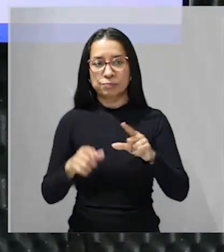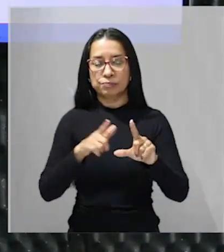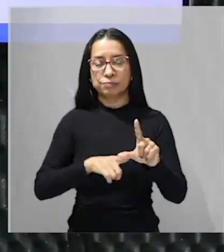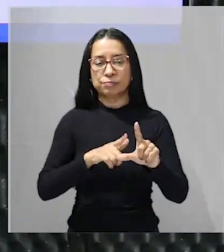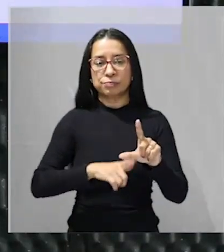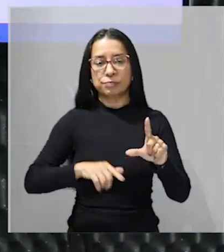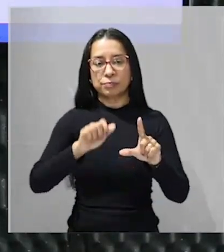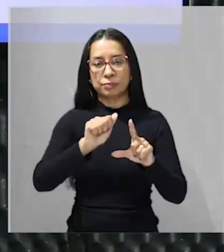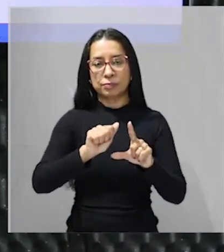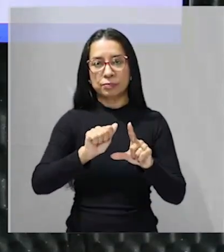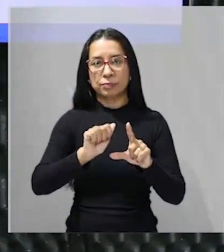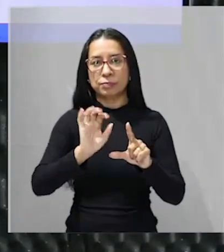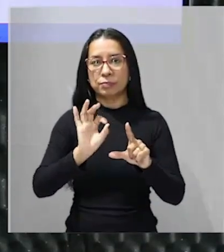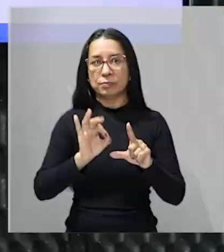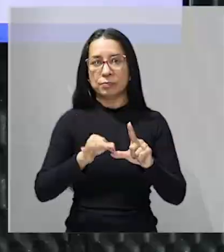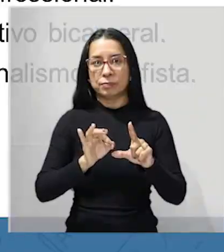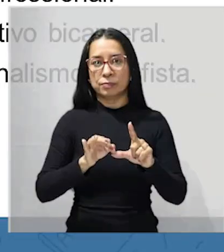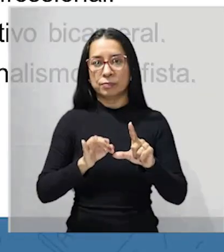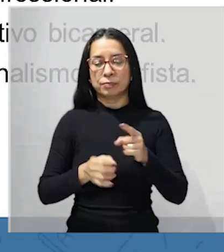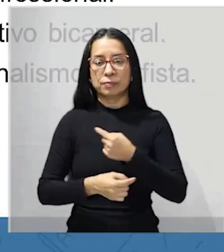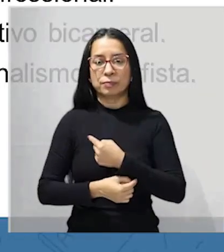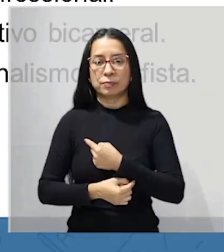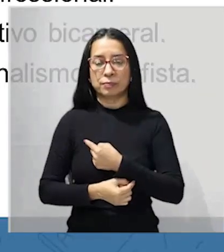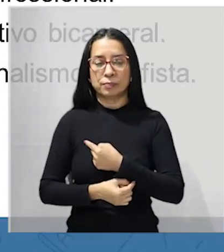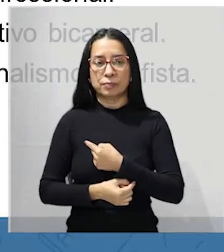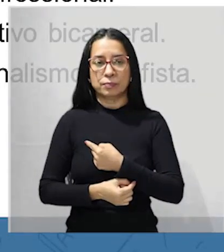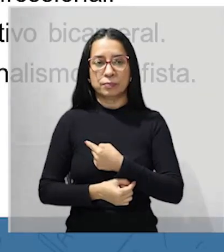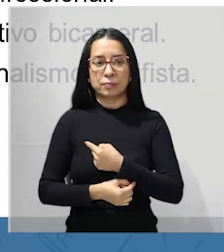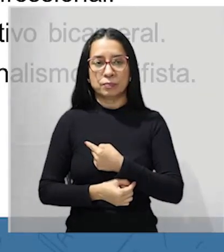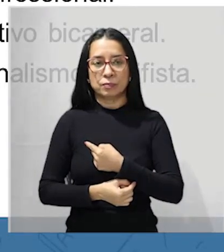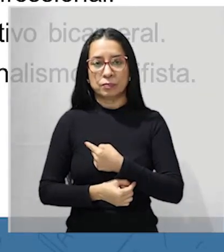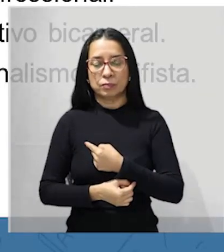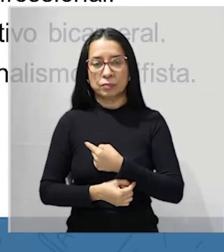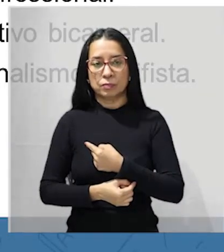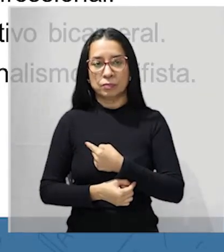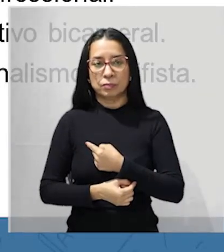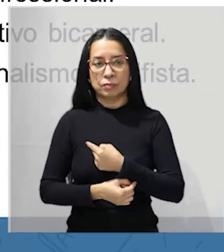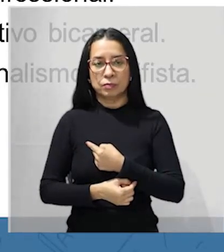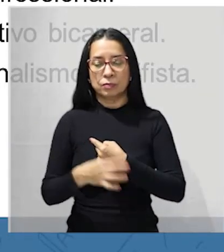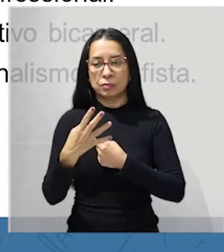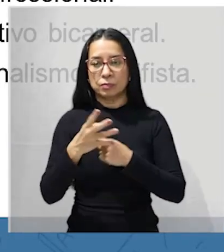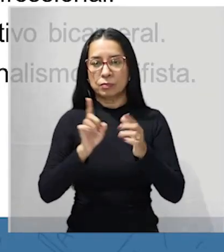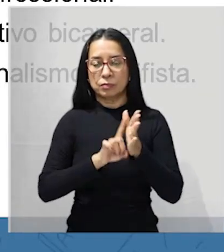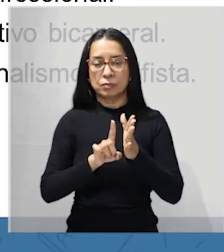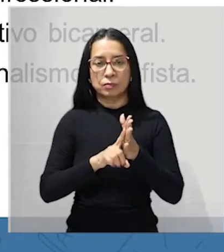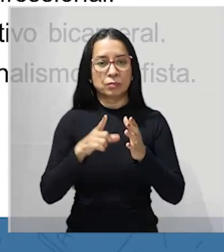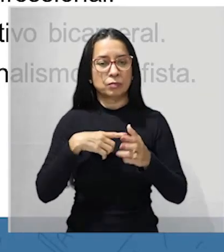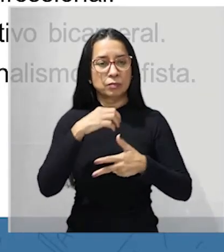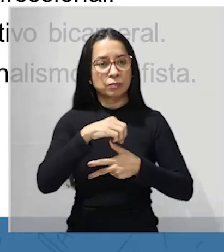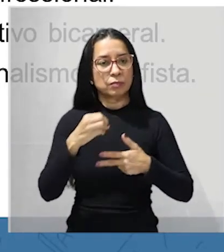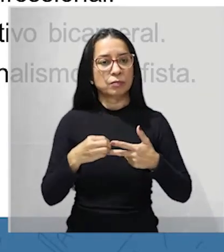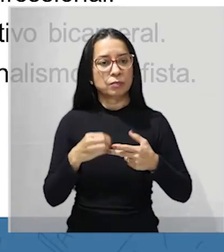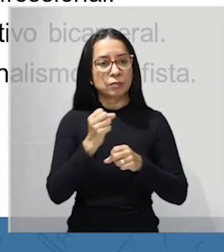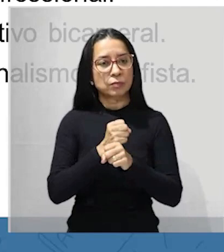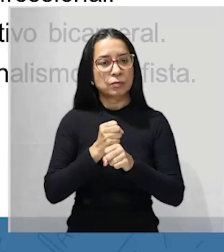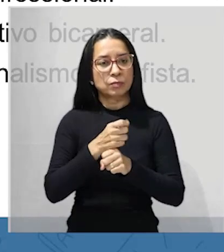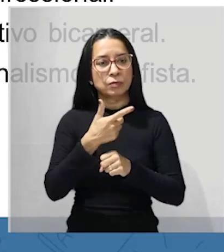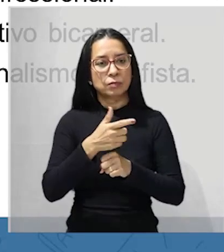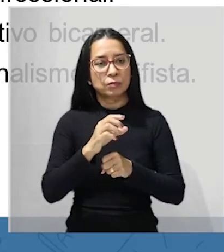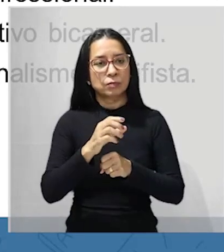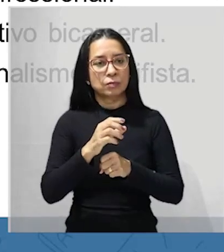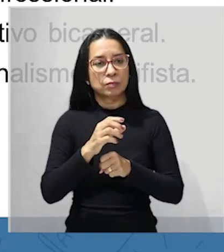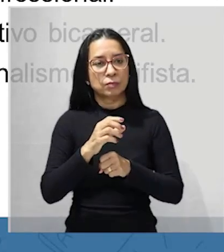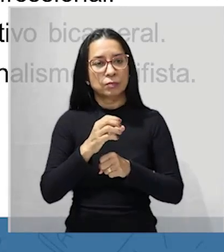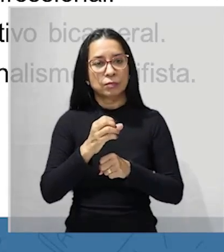realizar nas terras do oeste então a resposta detrás aí nós temos aqui a quarta questão que caiu também no Enem quarto item em questão